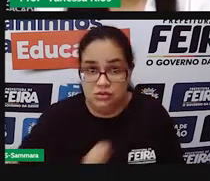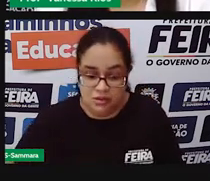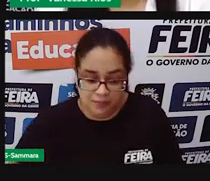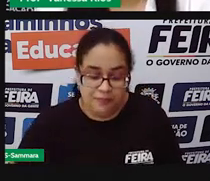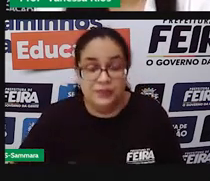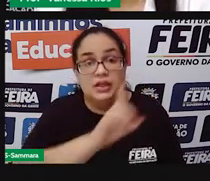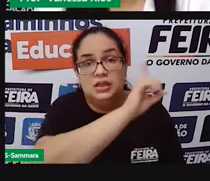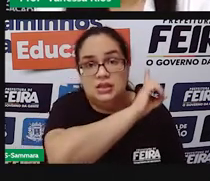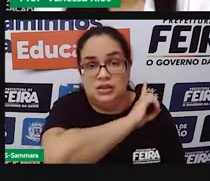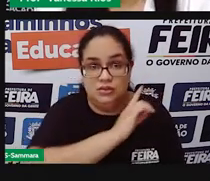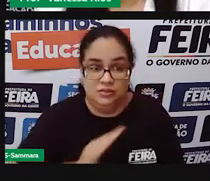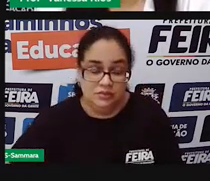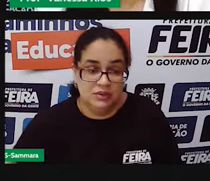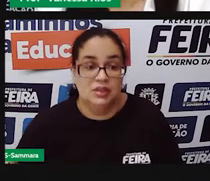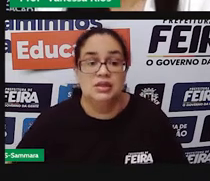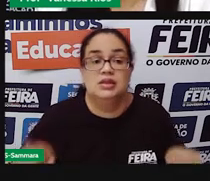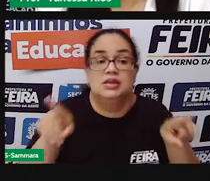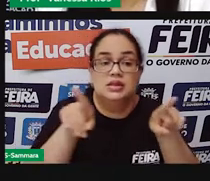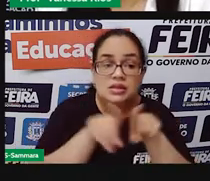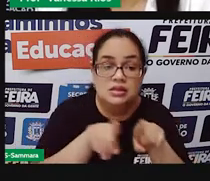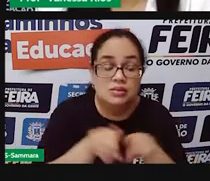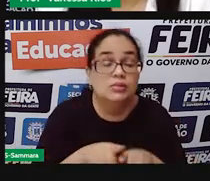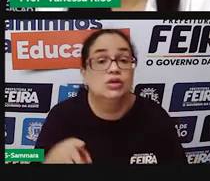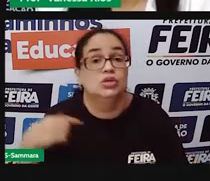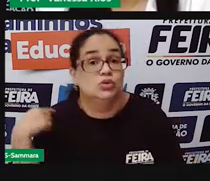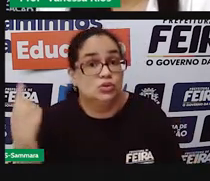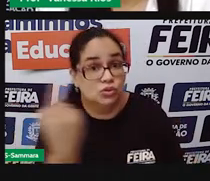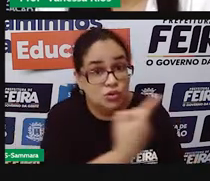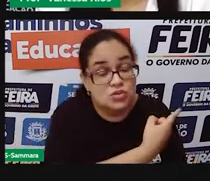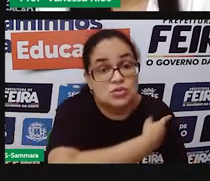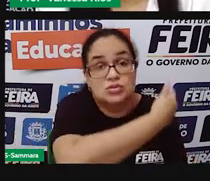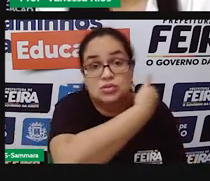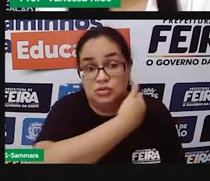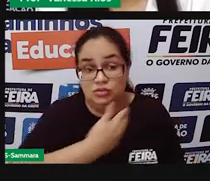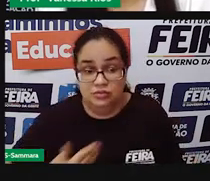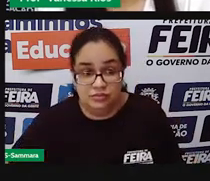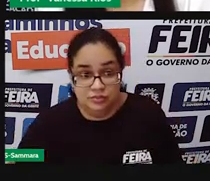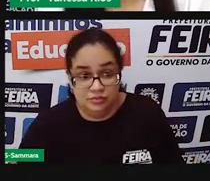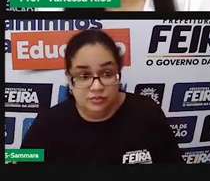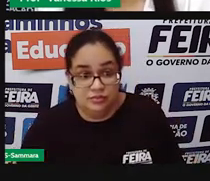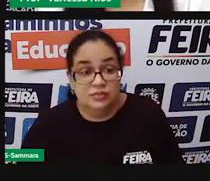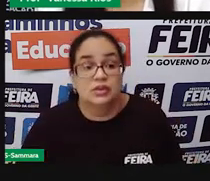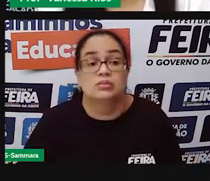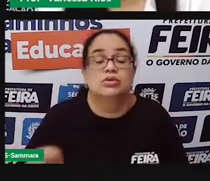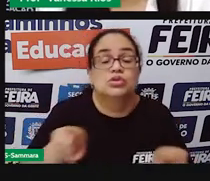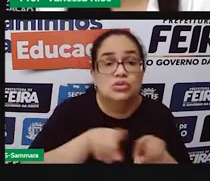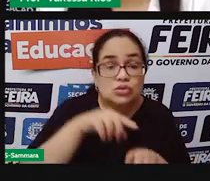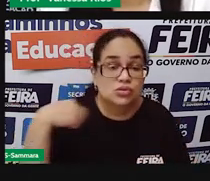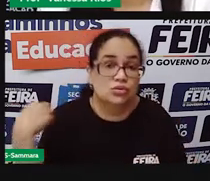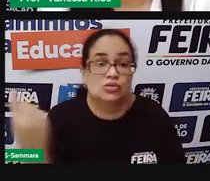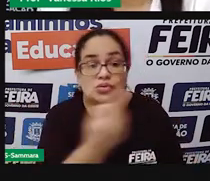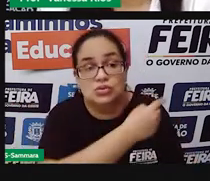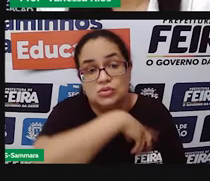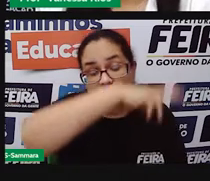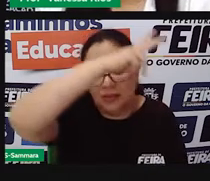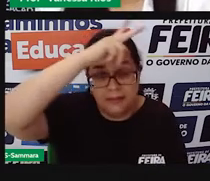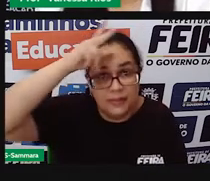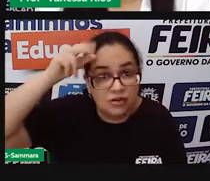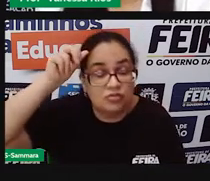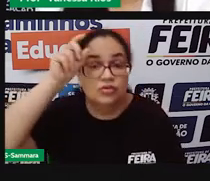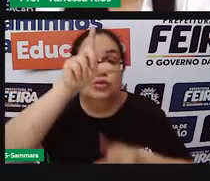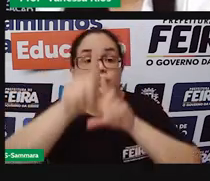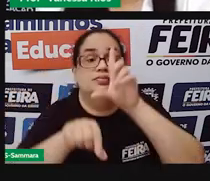federais, também os nossos governadores e os nossos prefeitos e vereadores.